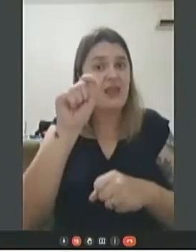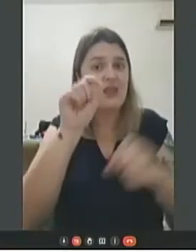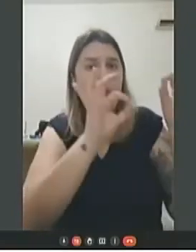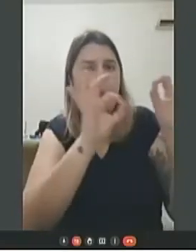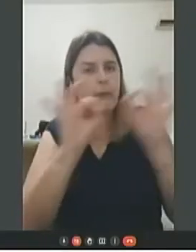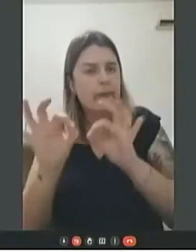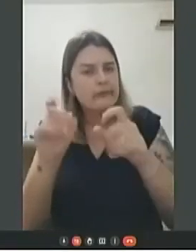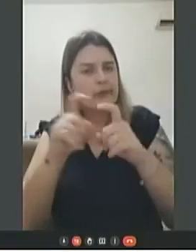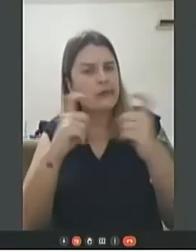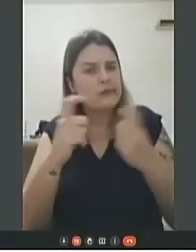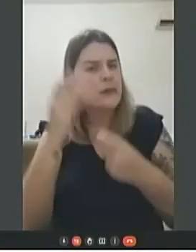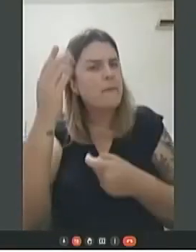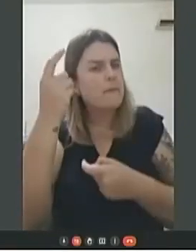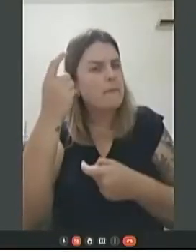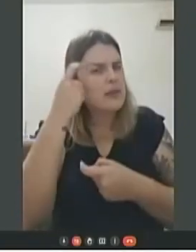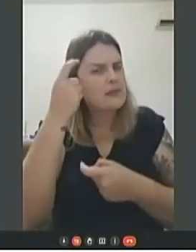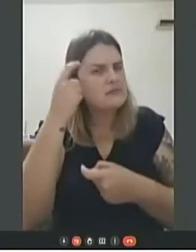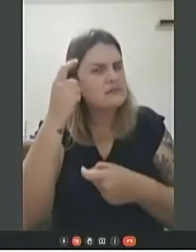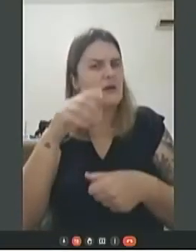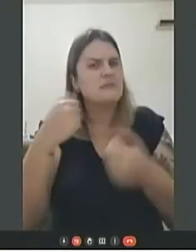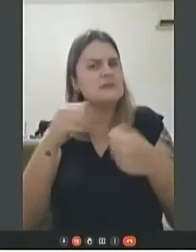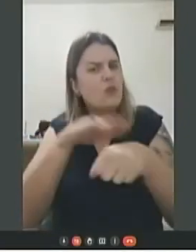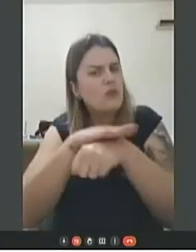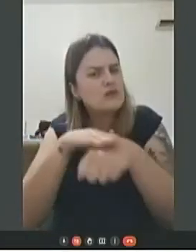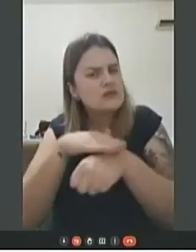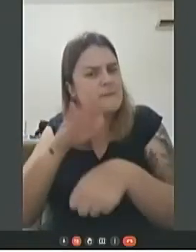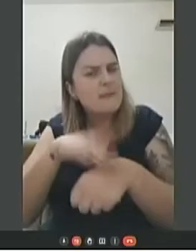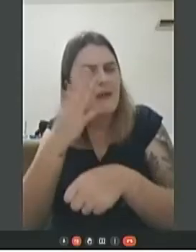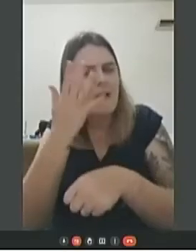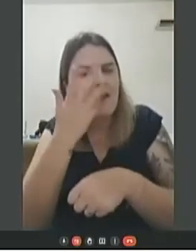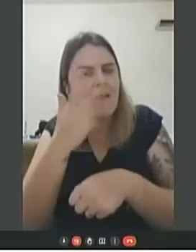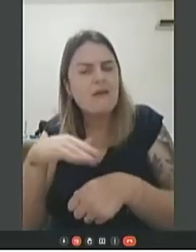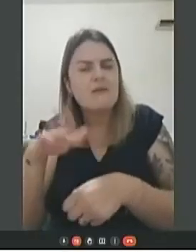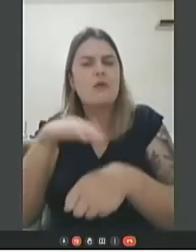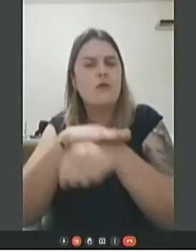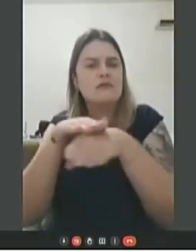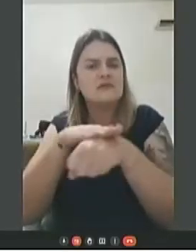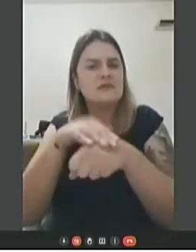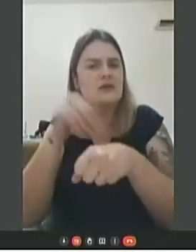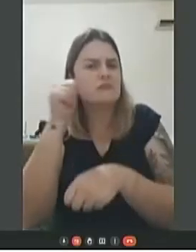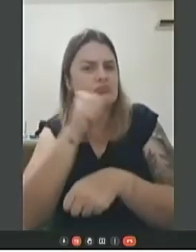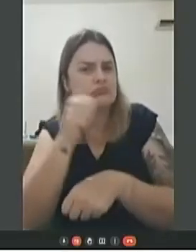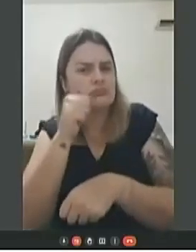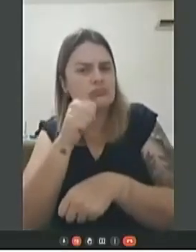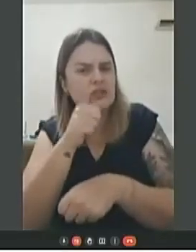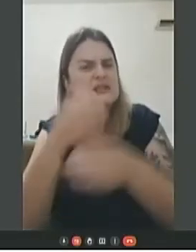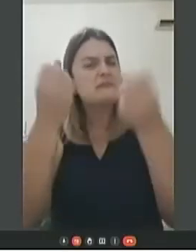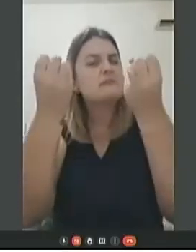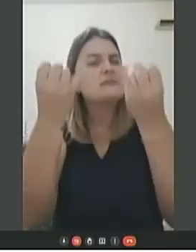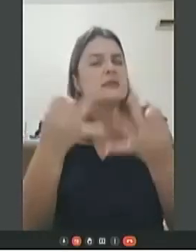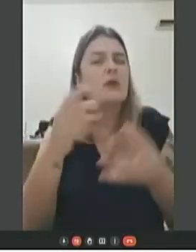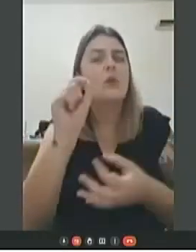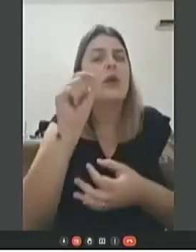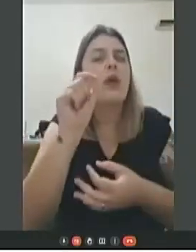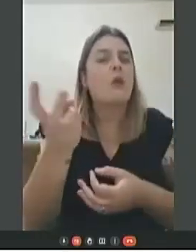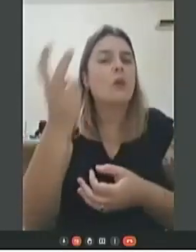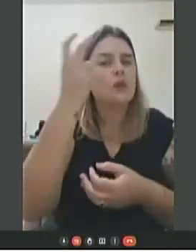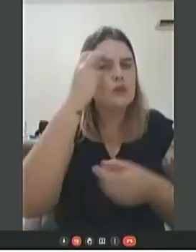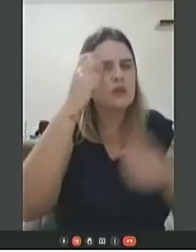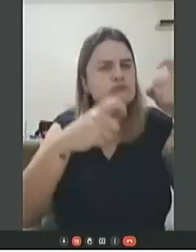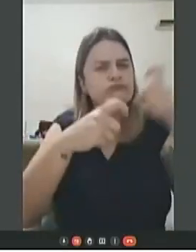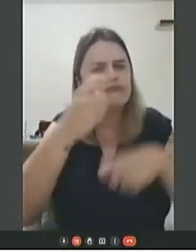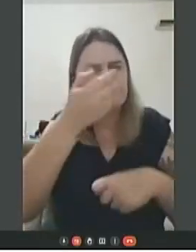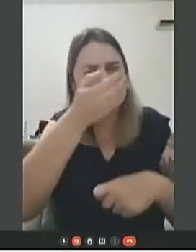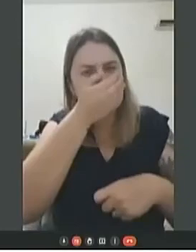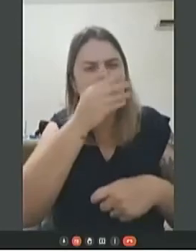converse mais com as crianças, com as mulheres dentro da sua casa, explique o que é a cultura do estupro e parem de